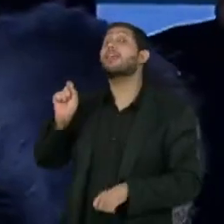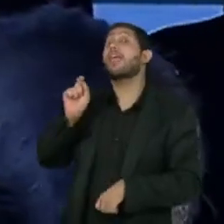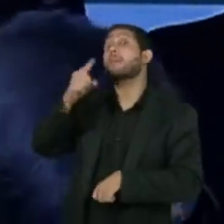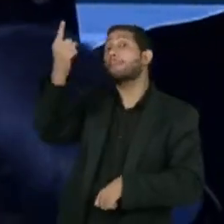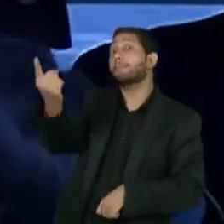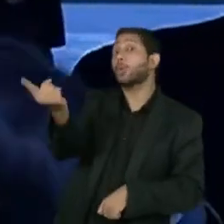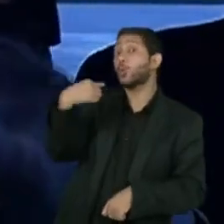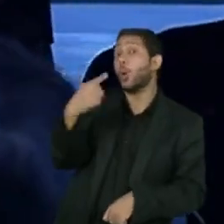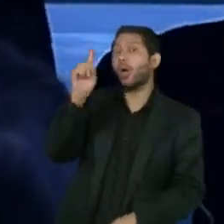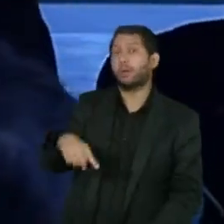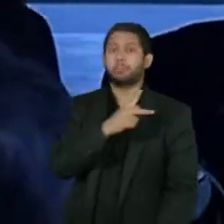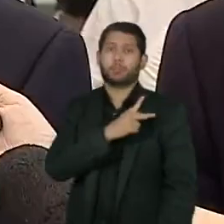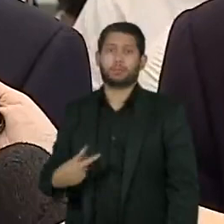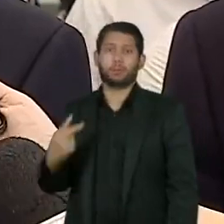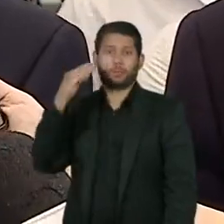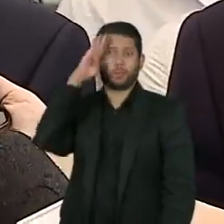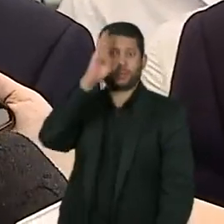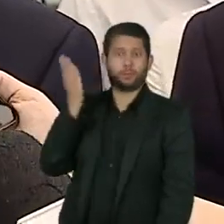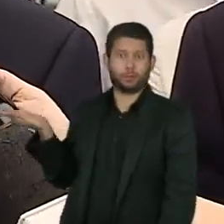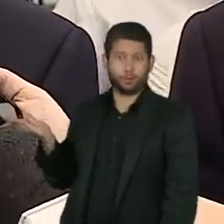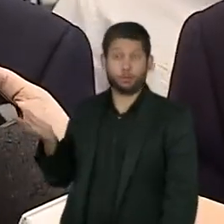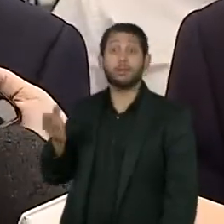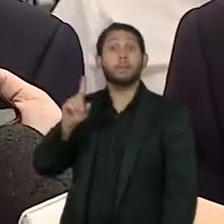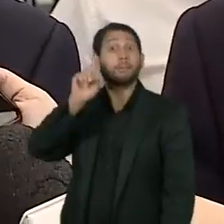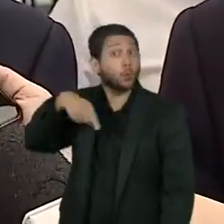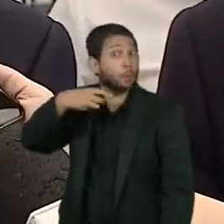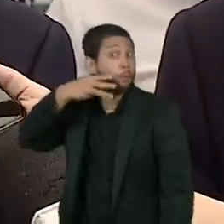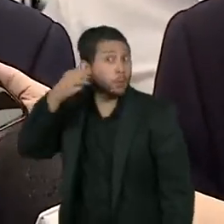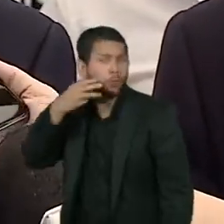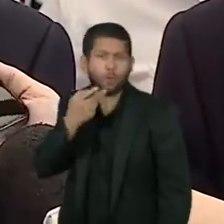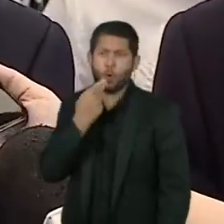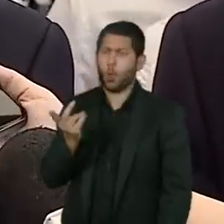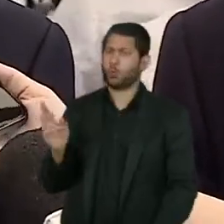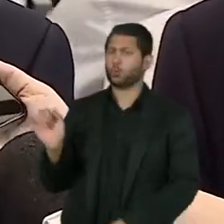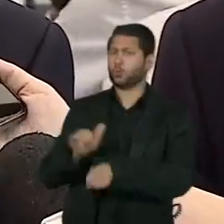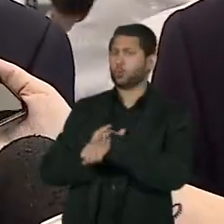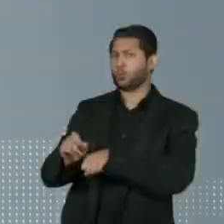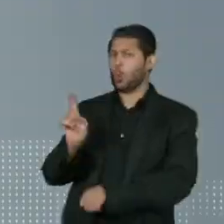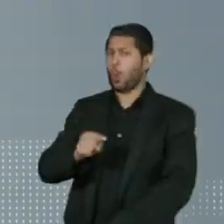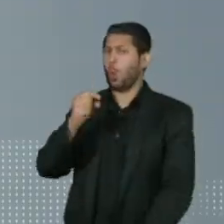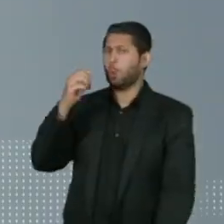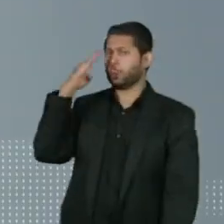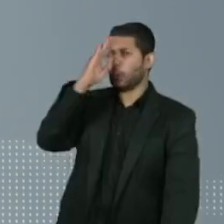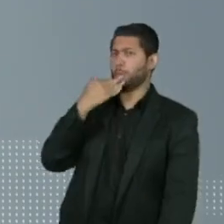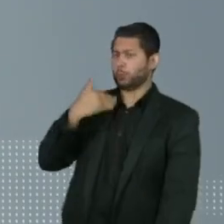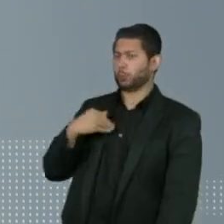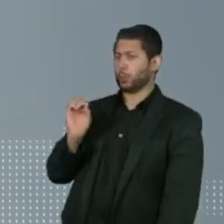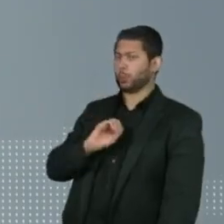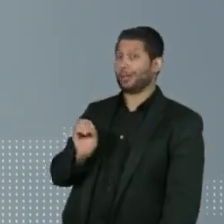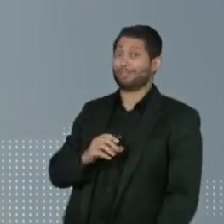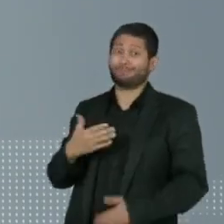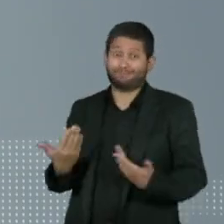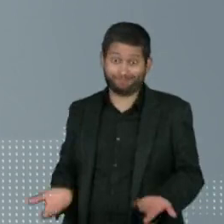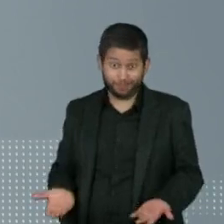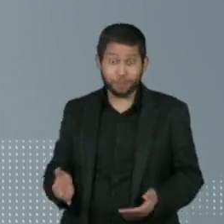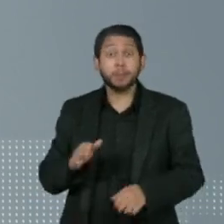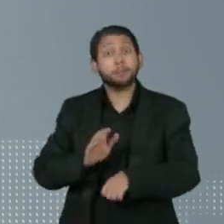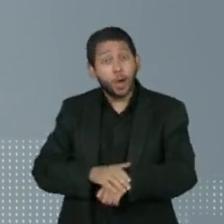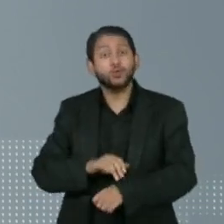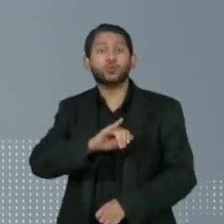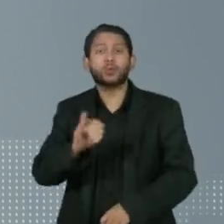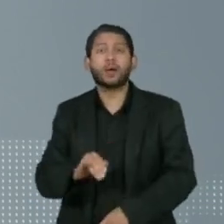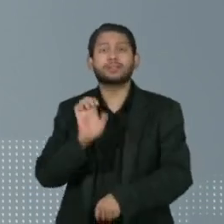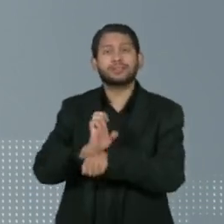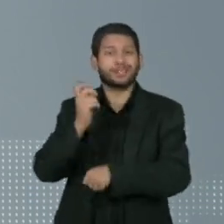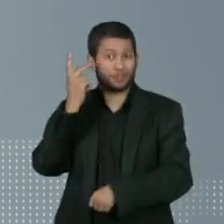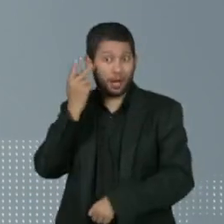República. Após a divulgação, Milton Ribeiro negou que o pedido partiu de Bolsonaro. O Estadão divulgou uma entrevista com o prefeito